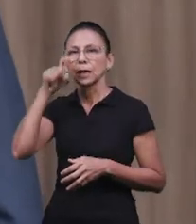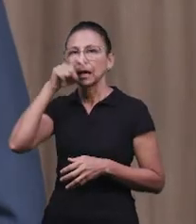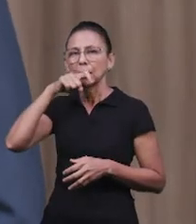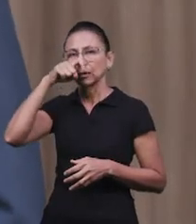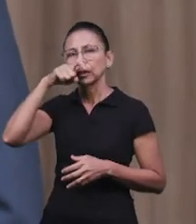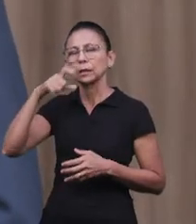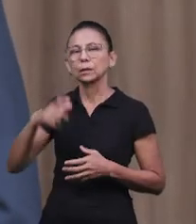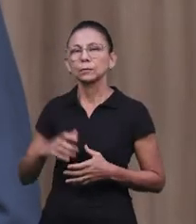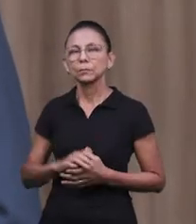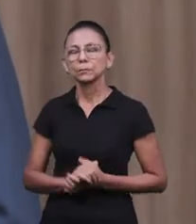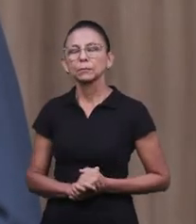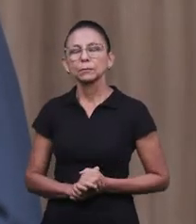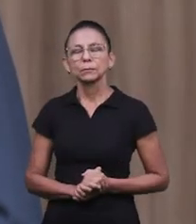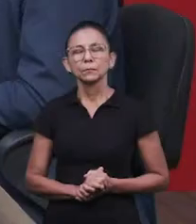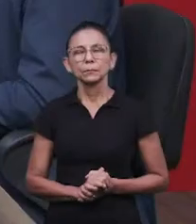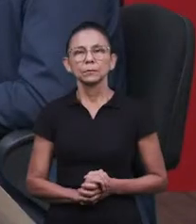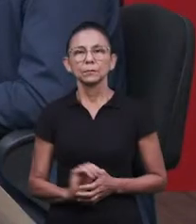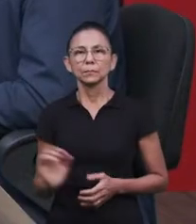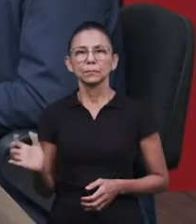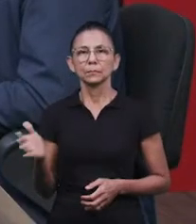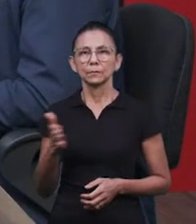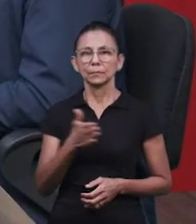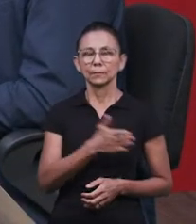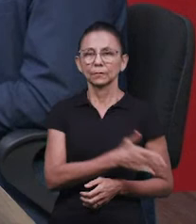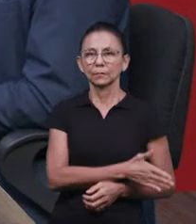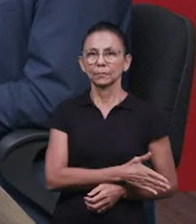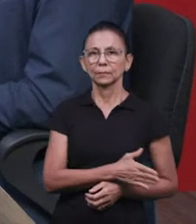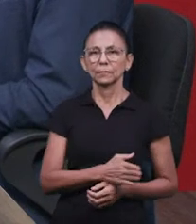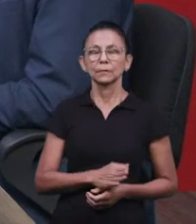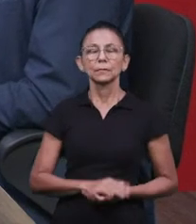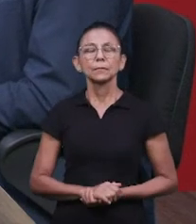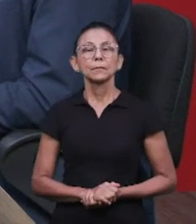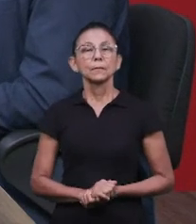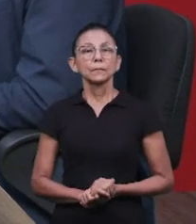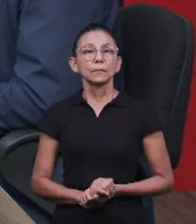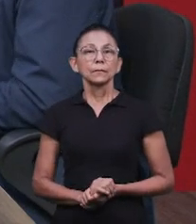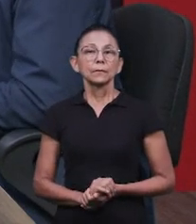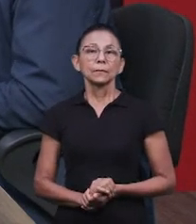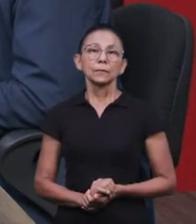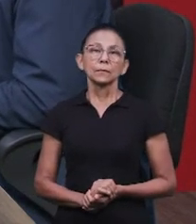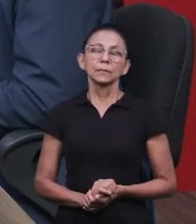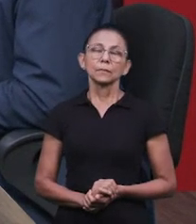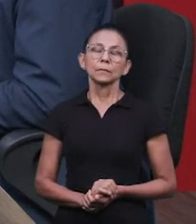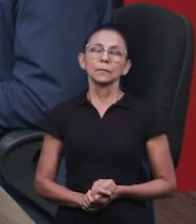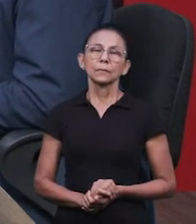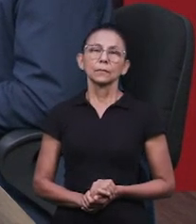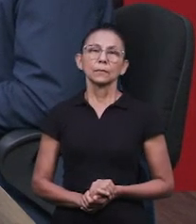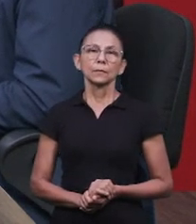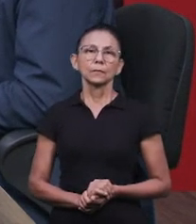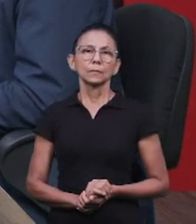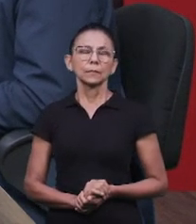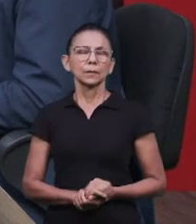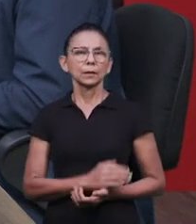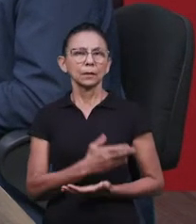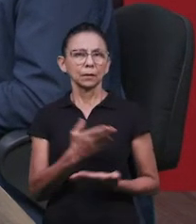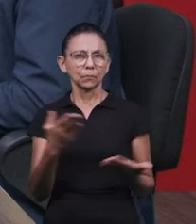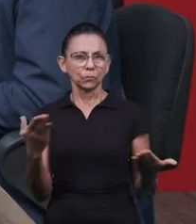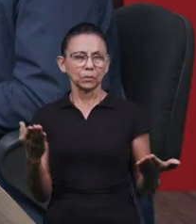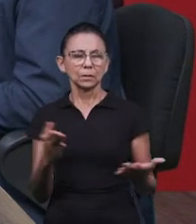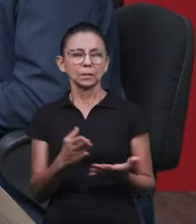isso, né? Entendeu? Muito bem, então vamos lá. Trazendo para uma realidade que é uma realidade de todos nós, que você que está nos acompanhando